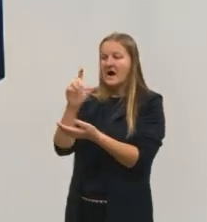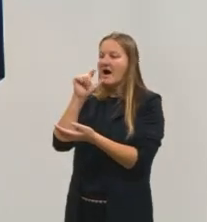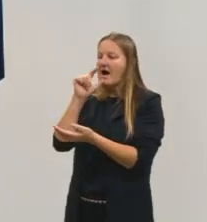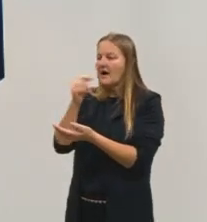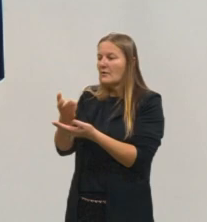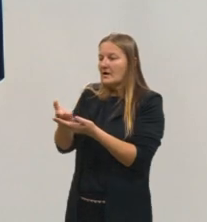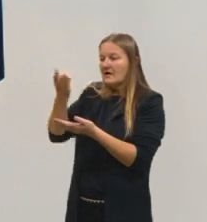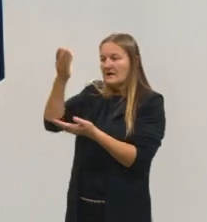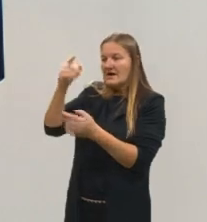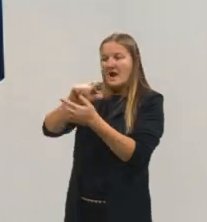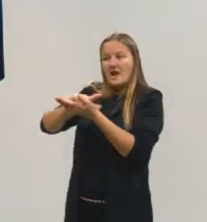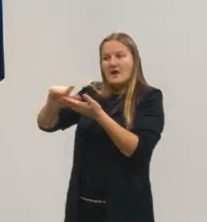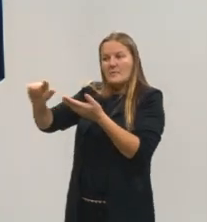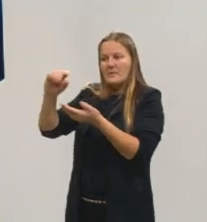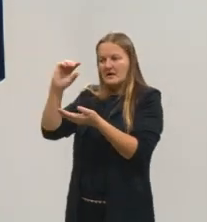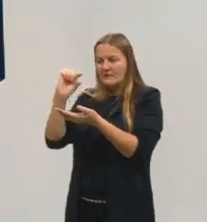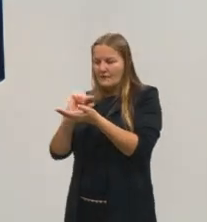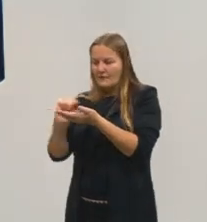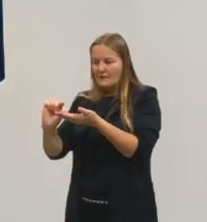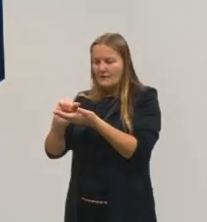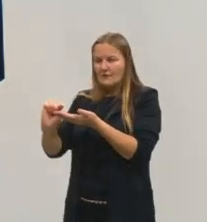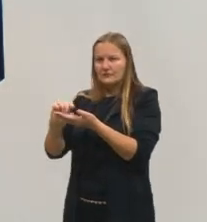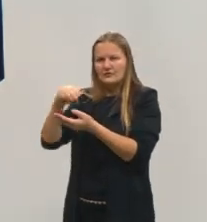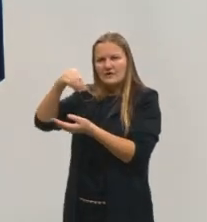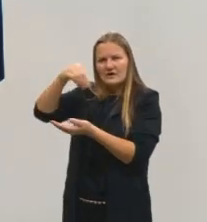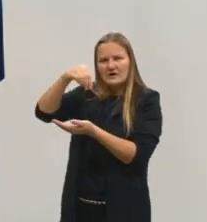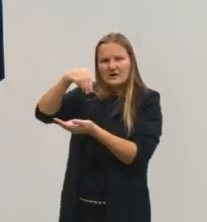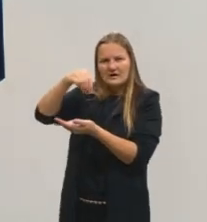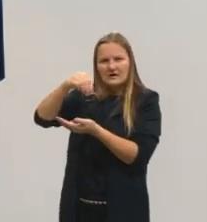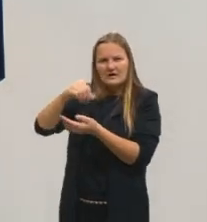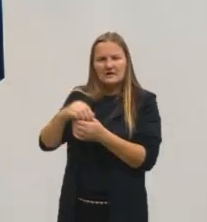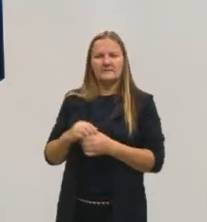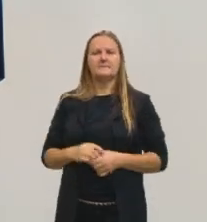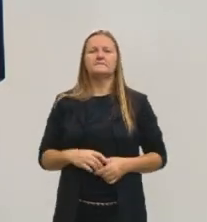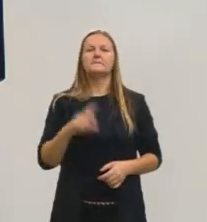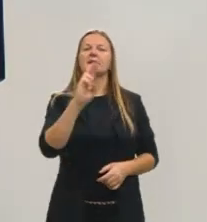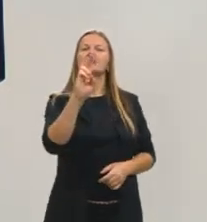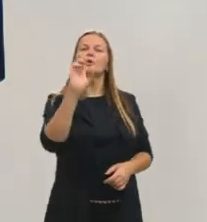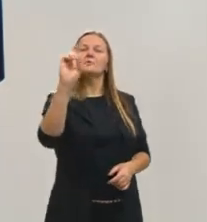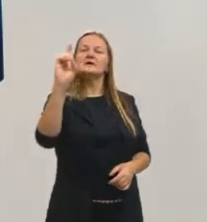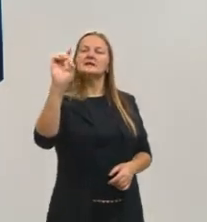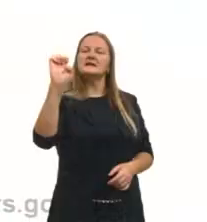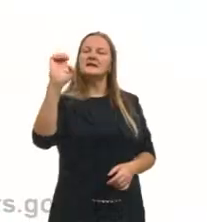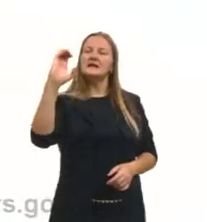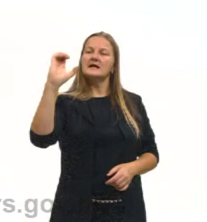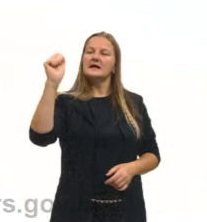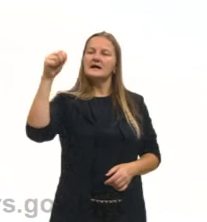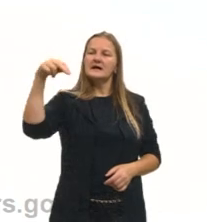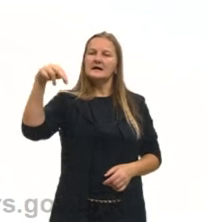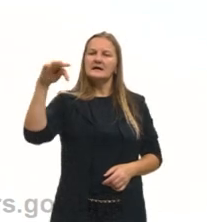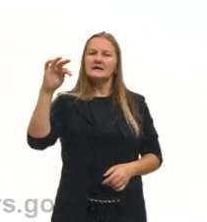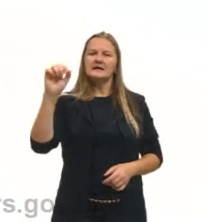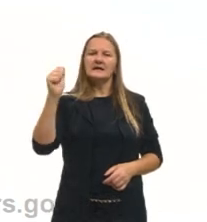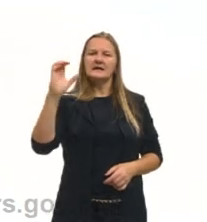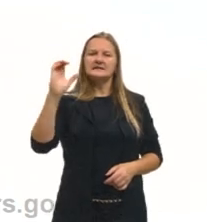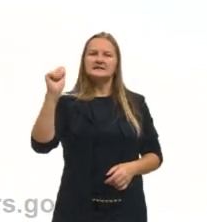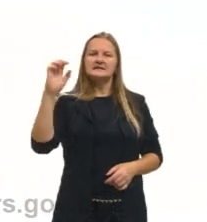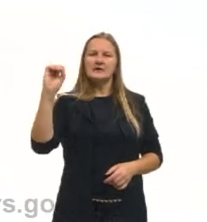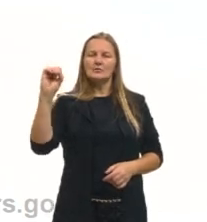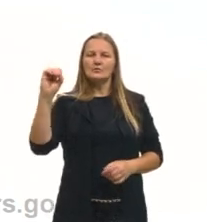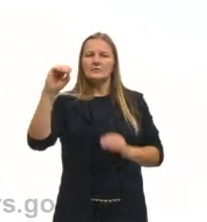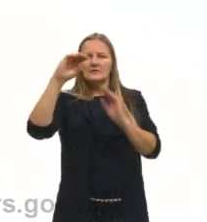no fundo ali vai ficar só a areia. Então, por decantação. O que fica ali no fundo é o sedimentado, a sedimentação.